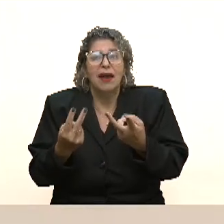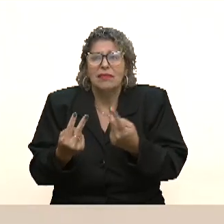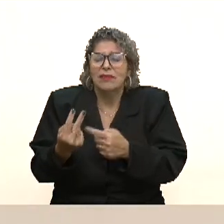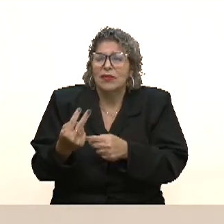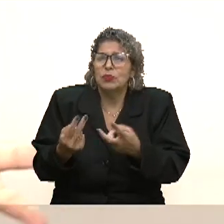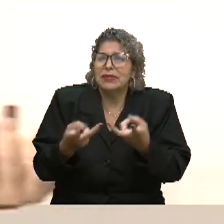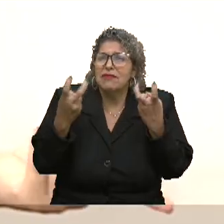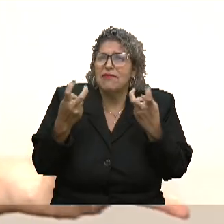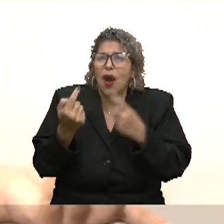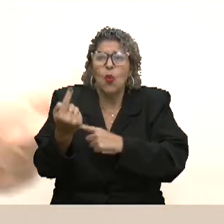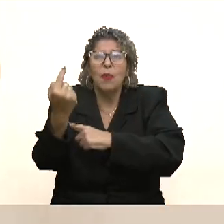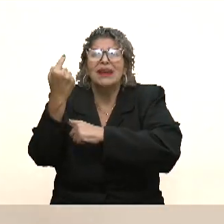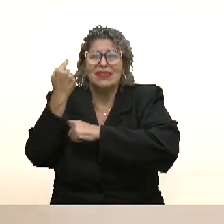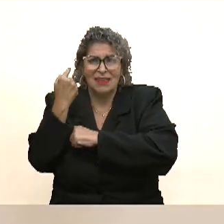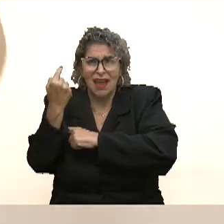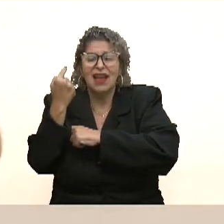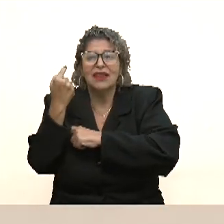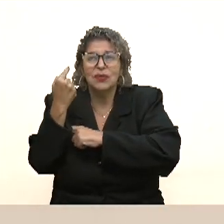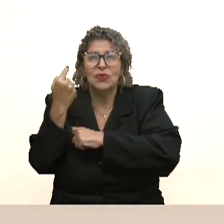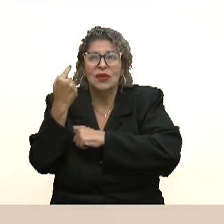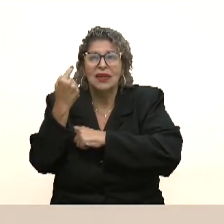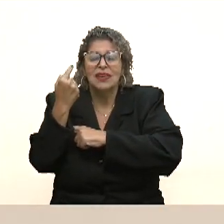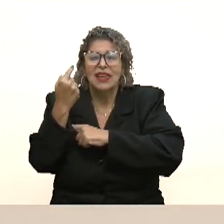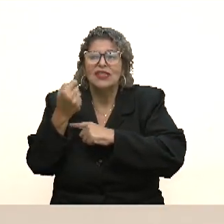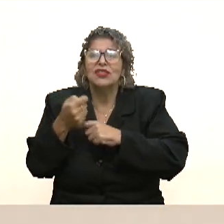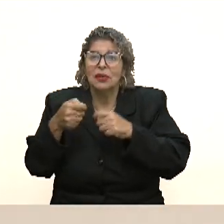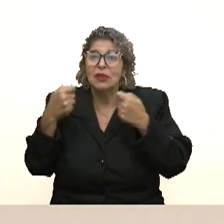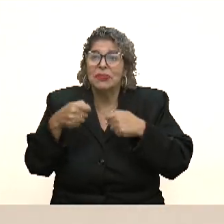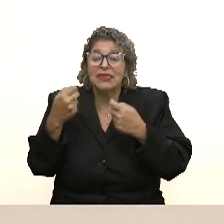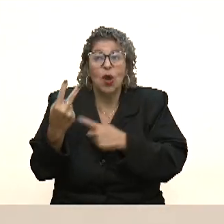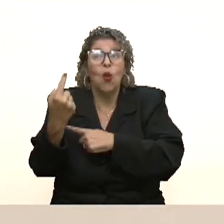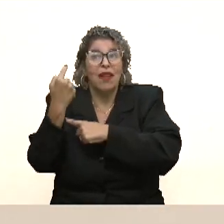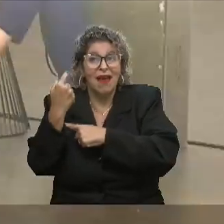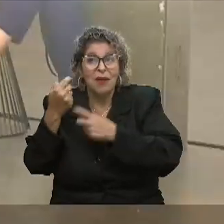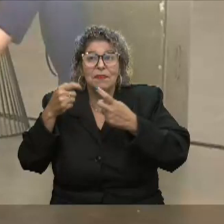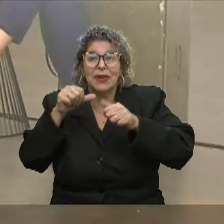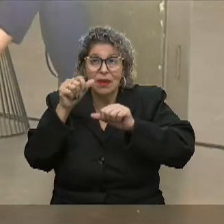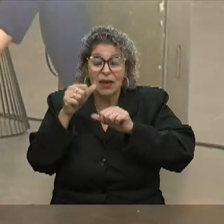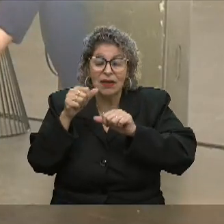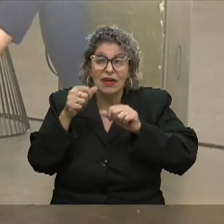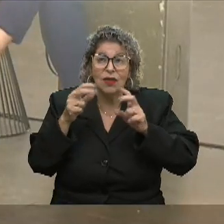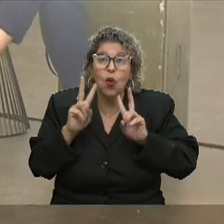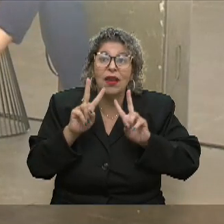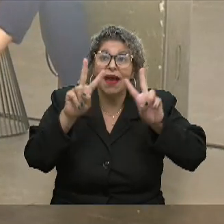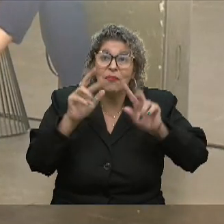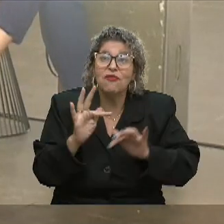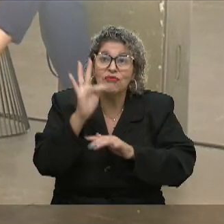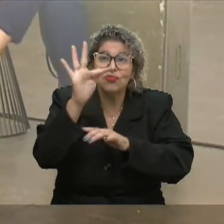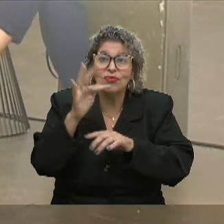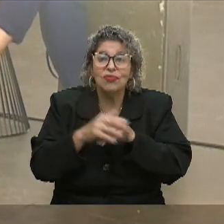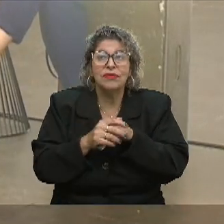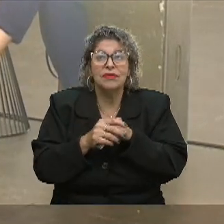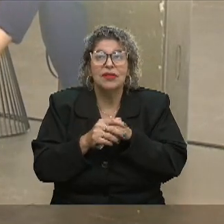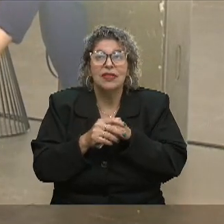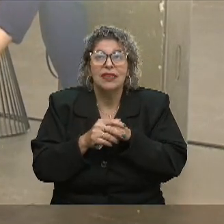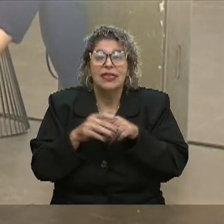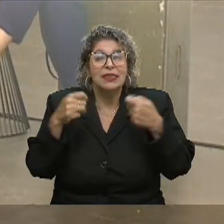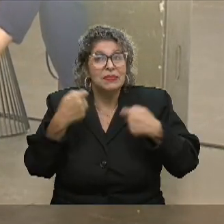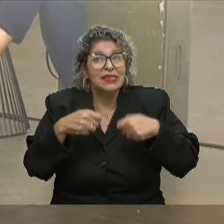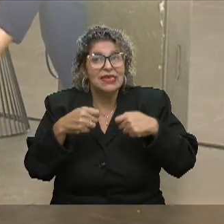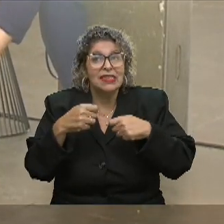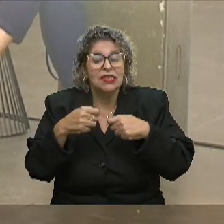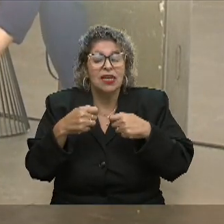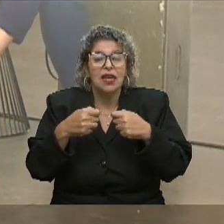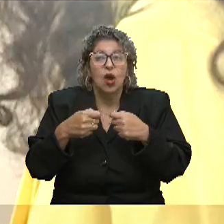importante para a gente conseguir enxergar um futuro, né? É, e a mudança começa internamente, Niso, como tu estás dizendo. É nos